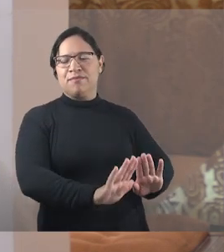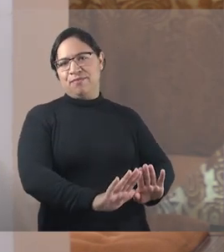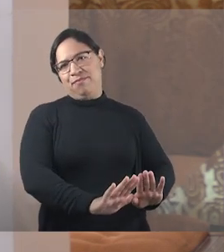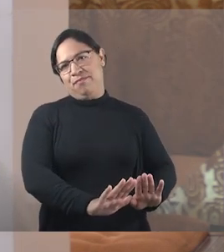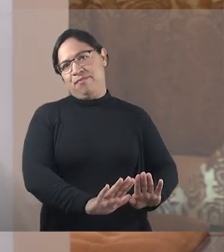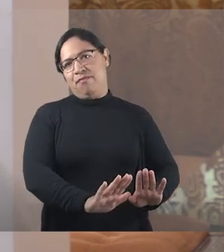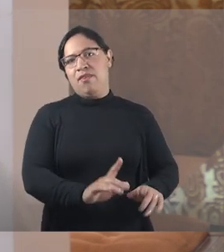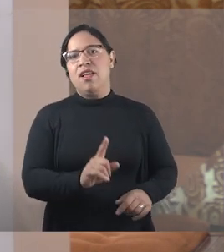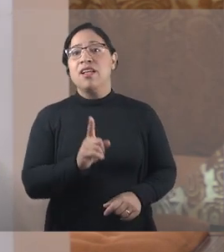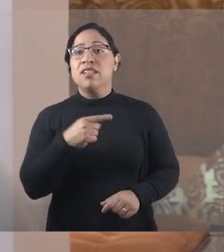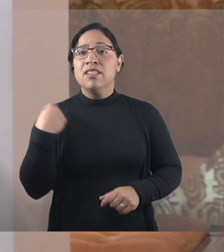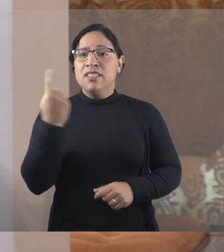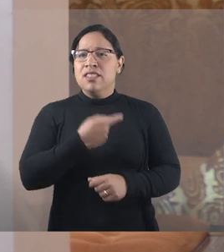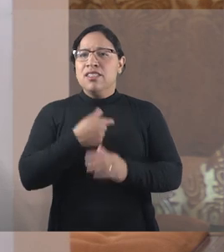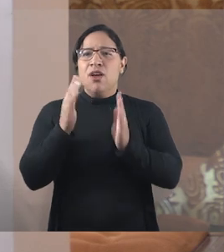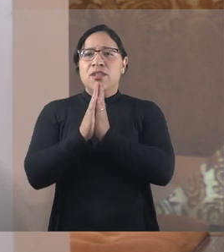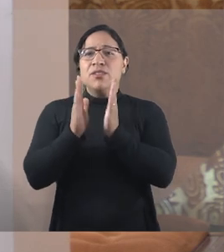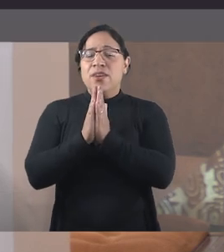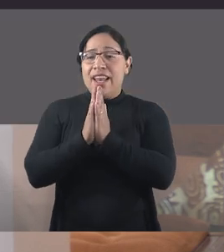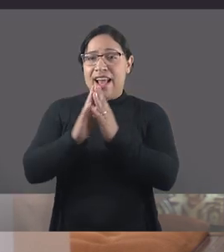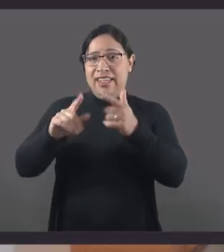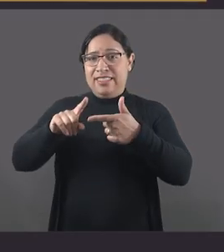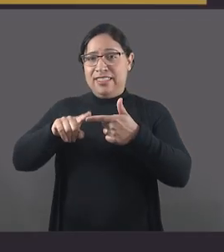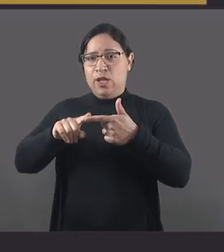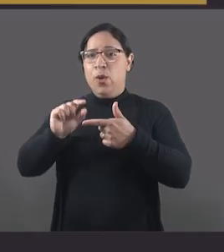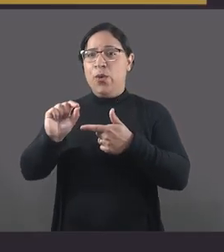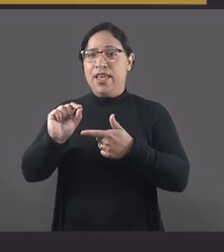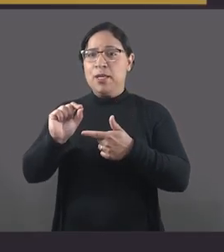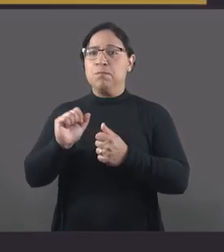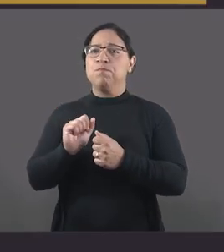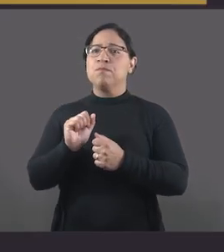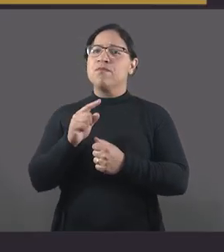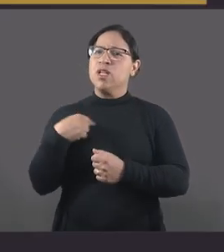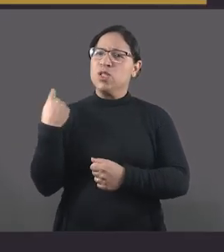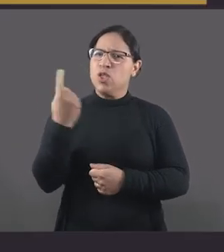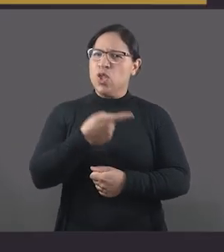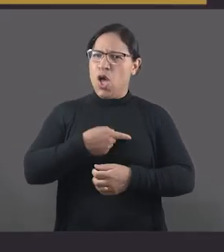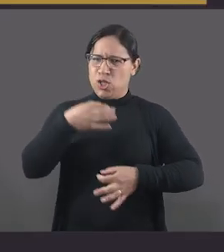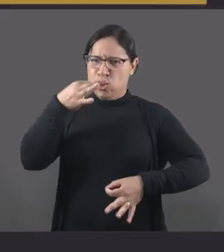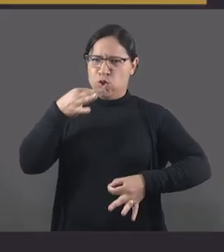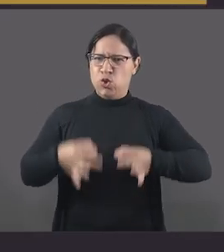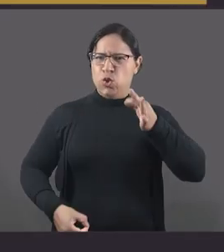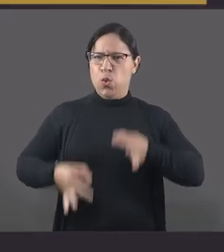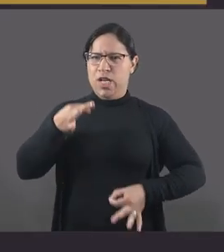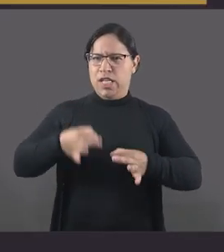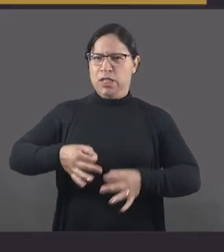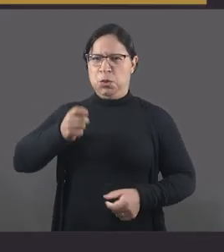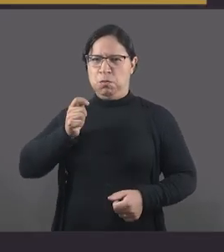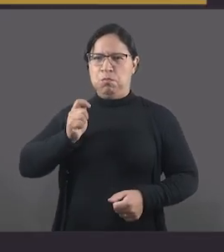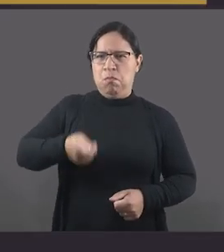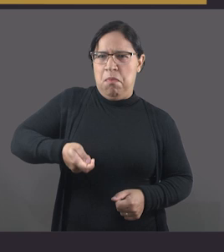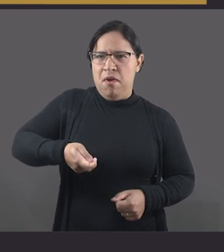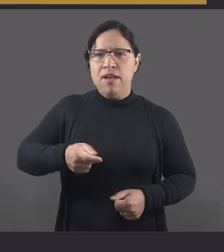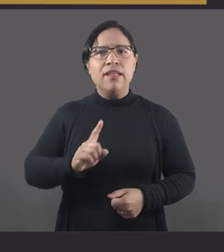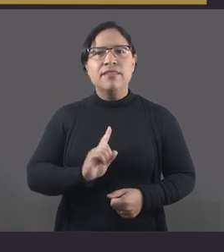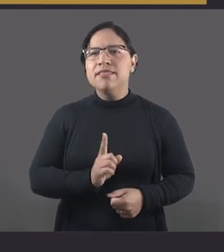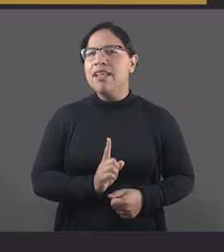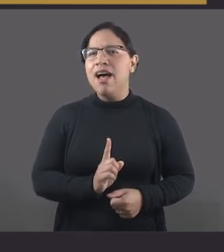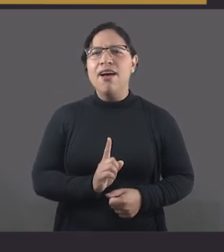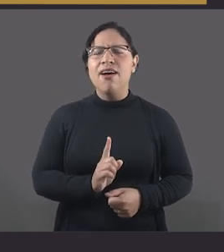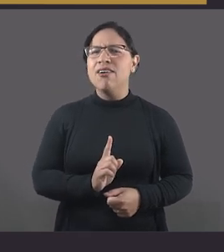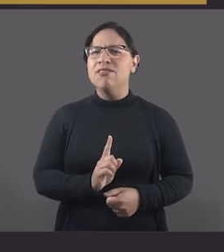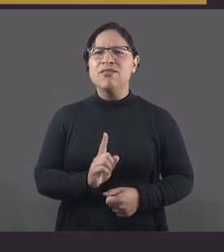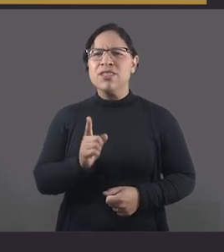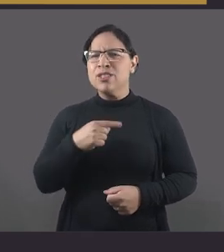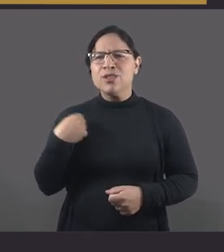devemos orar para não agirmos como juízes. Se, por um lado, quando nós entendemos que Deus está no controle da história, nós nos submetemos